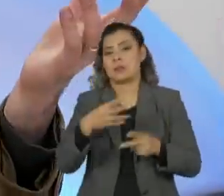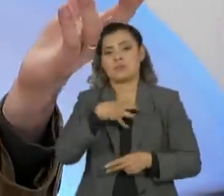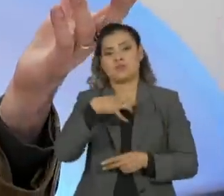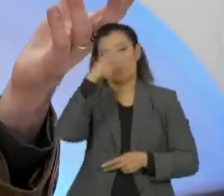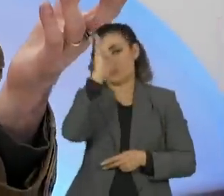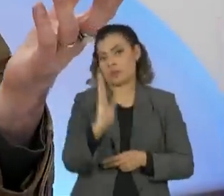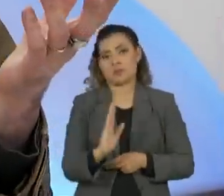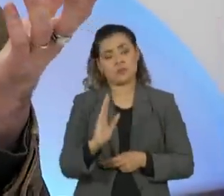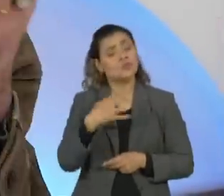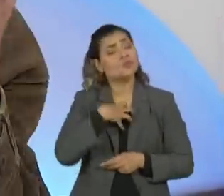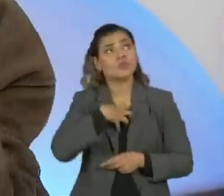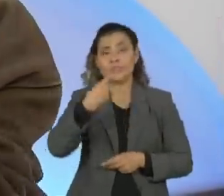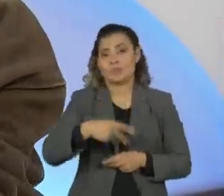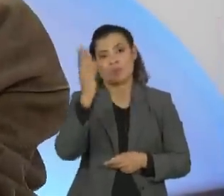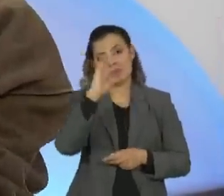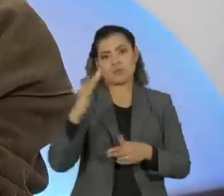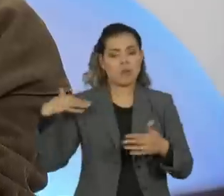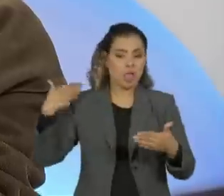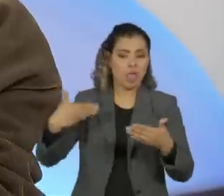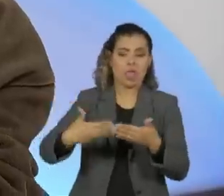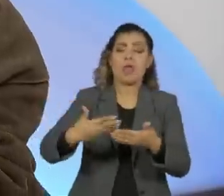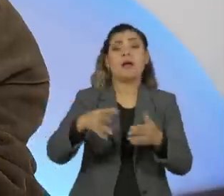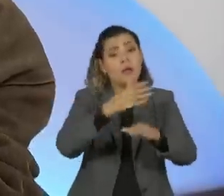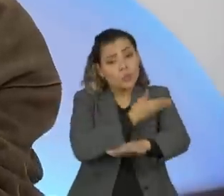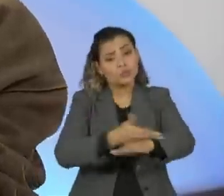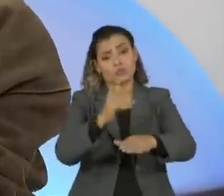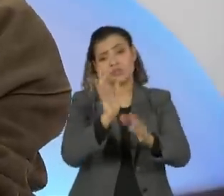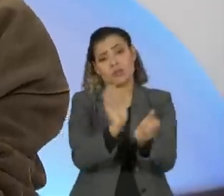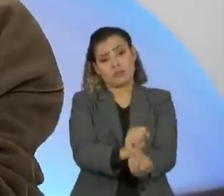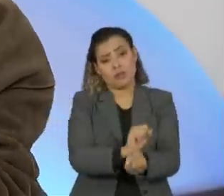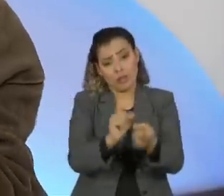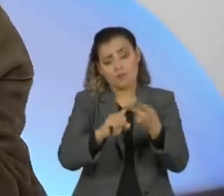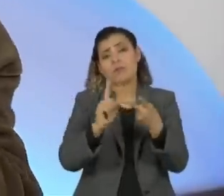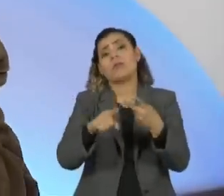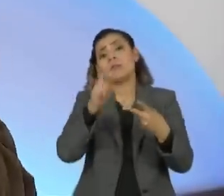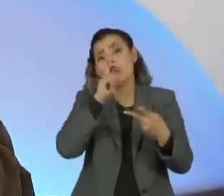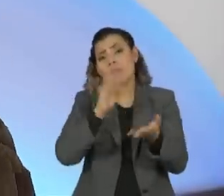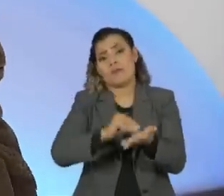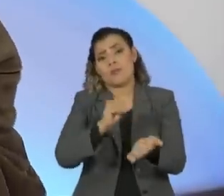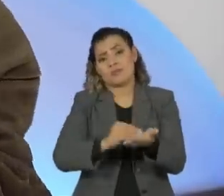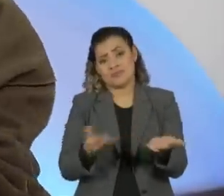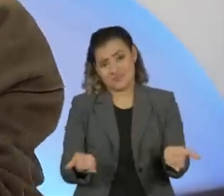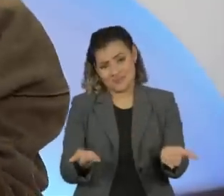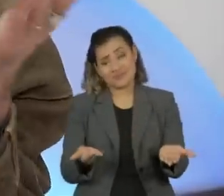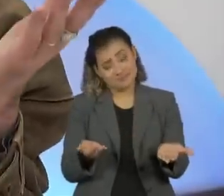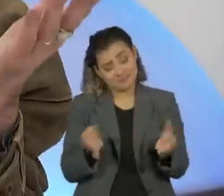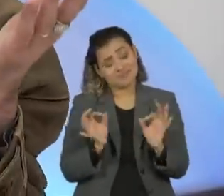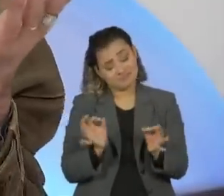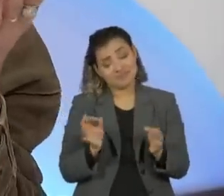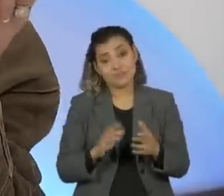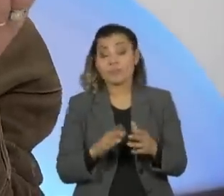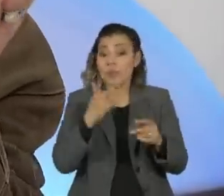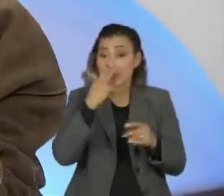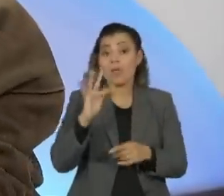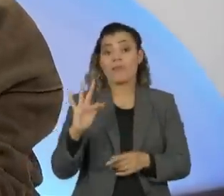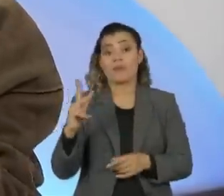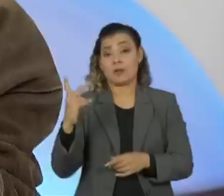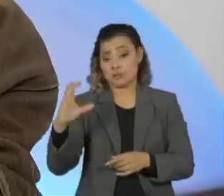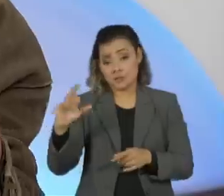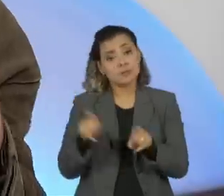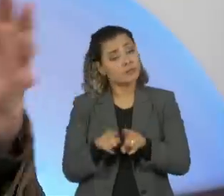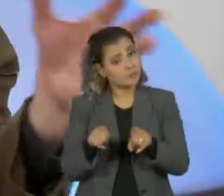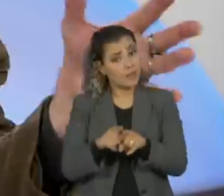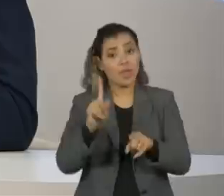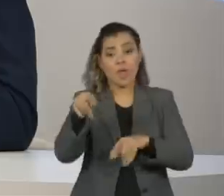na nossa vida pública. Então, aquela coisa quando eu falei para o Josias que a gente precisava de um... O Temer seria mais próximo, o próprio Fernando Henrique também, uma figura